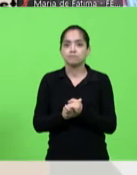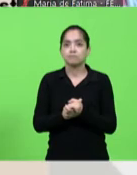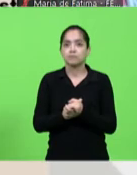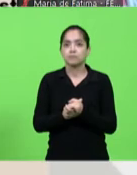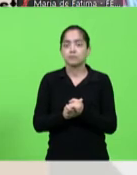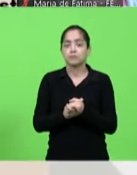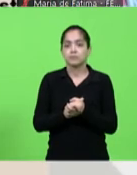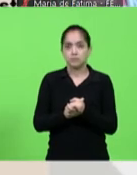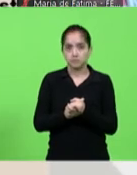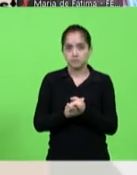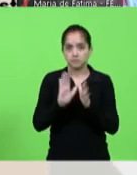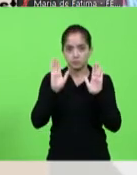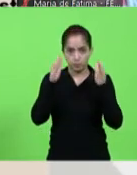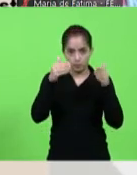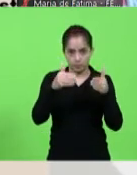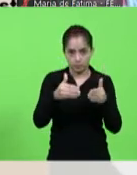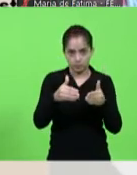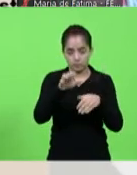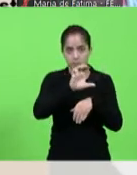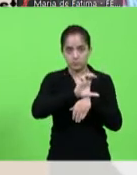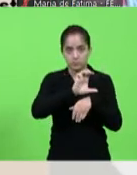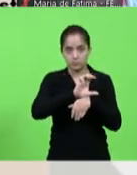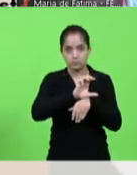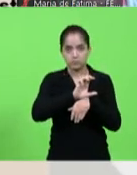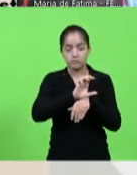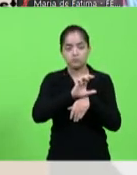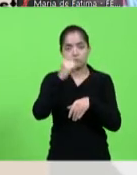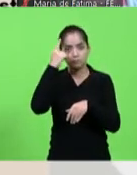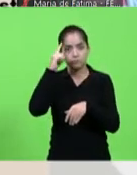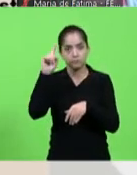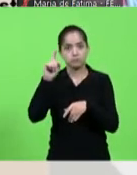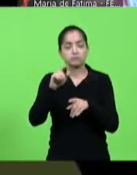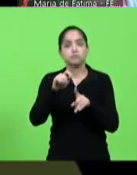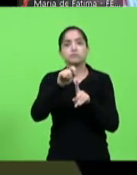Estadual da Assistência Social, em novembro de 2017.